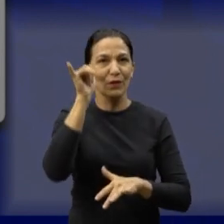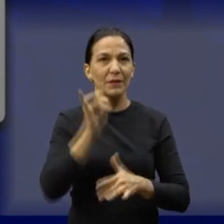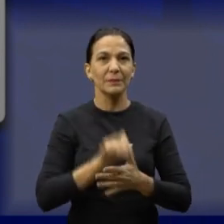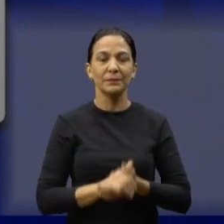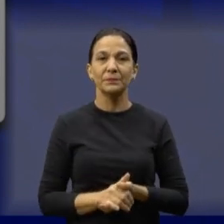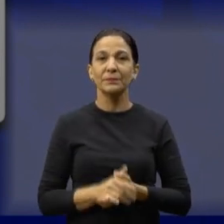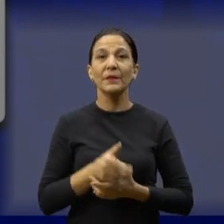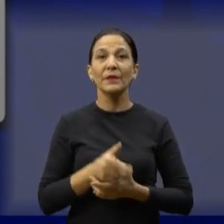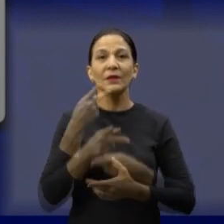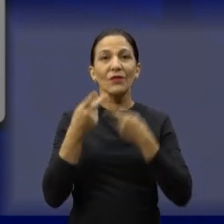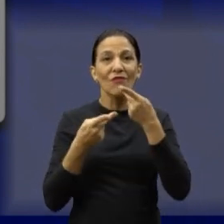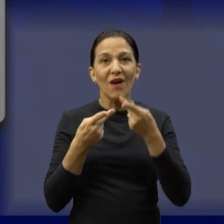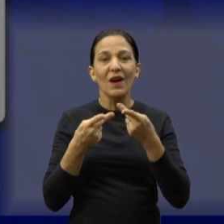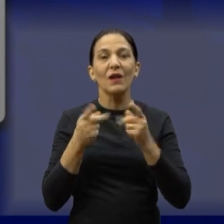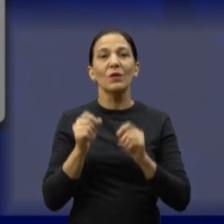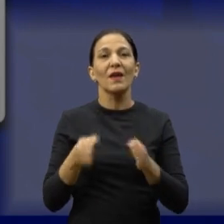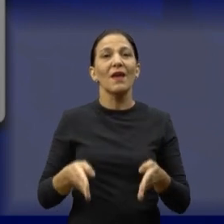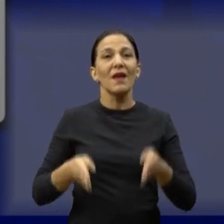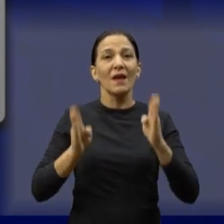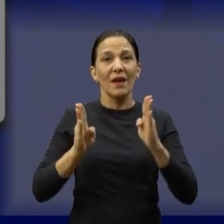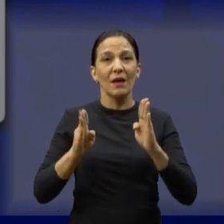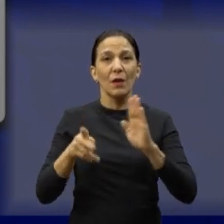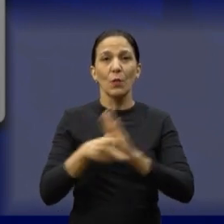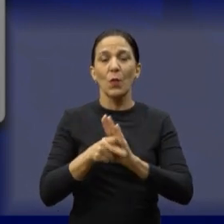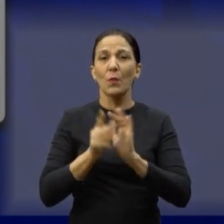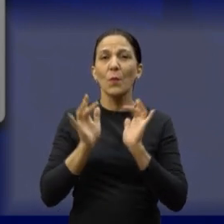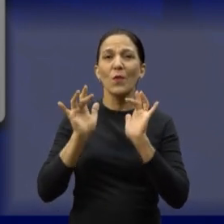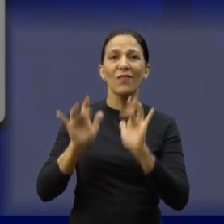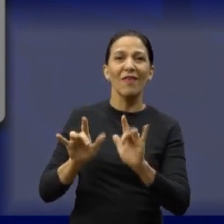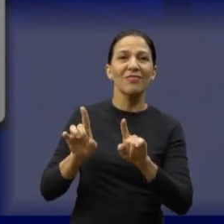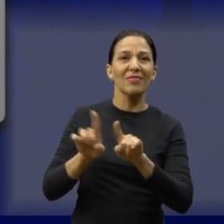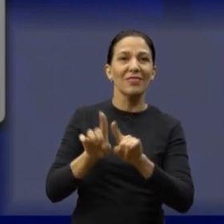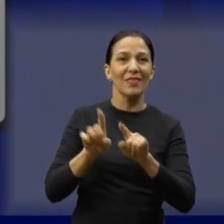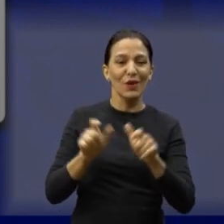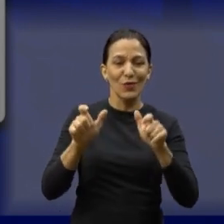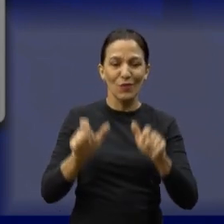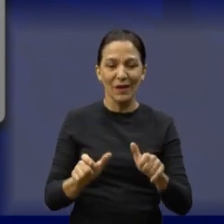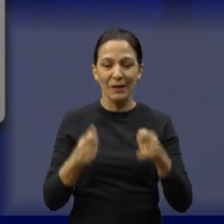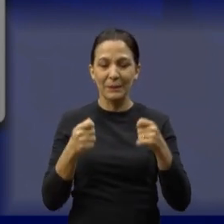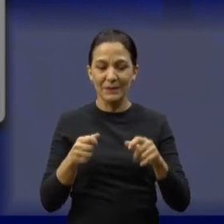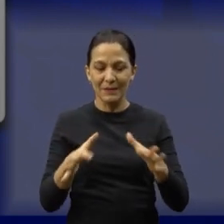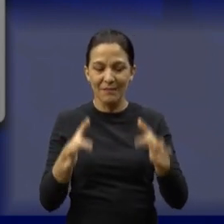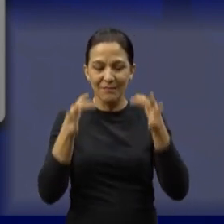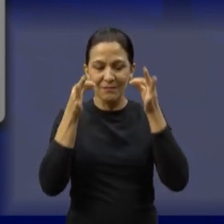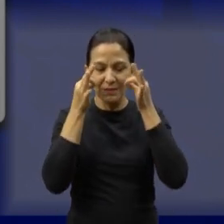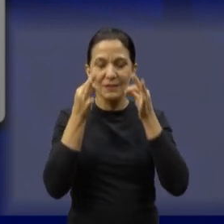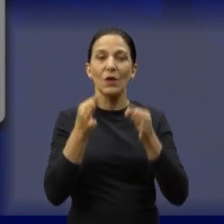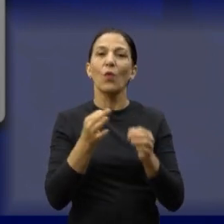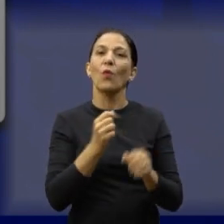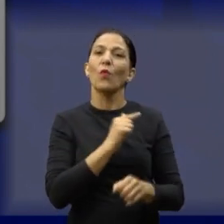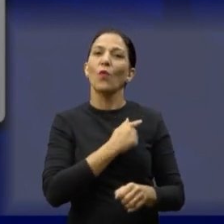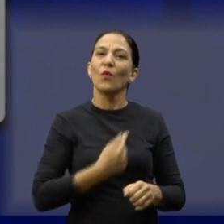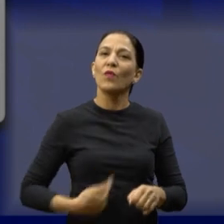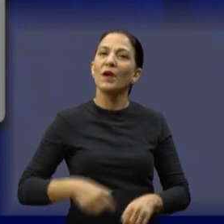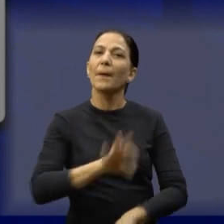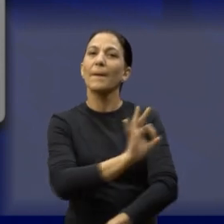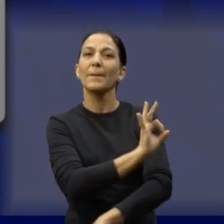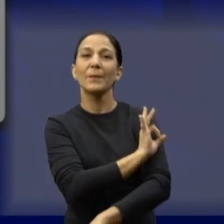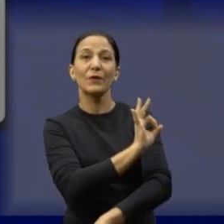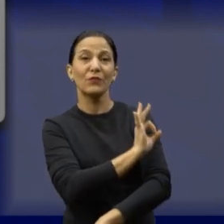abandonados, a gente tem que ver também os nossos, né, então essa é a nossa preocupação, e eu repito, o governo prontamente